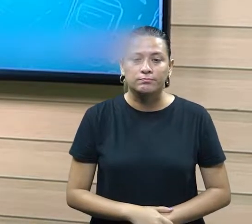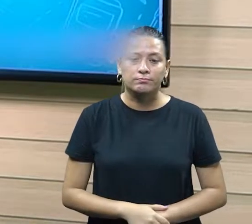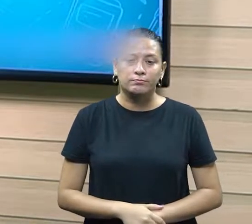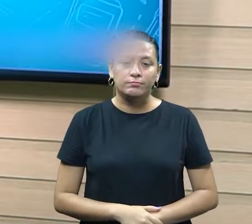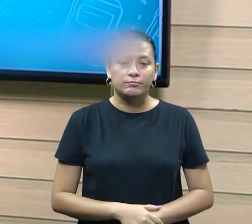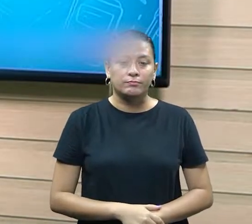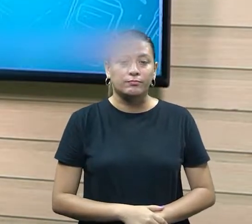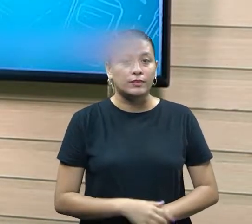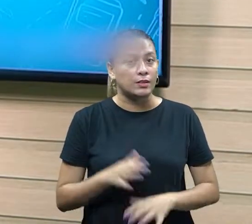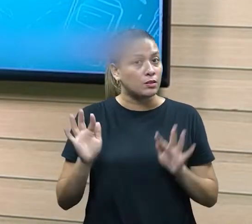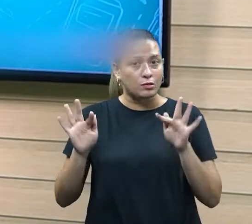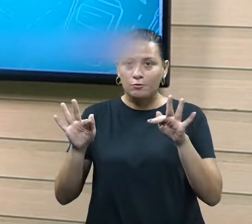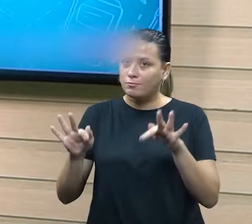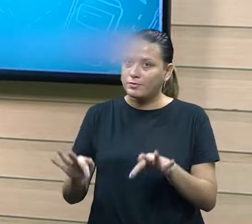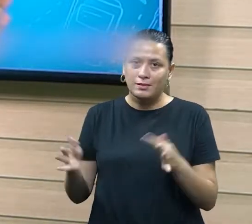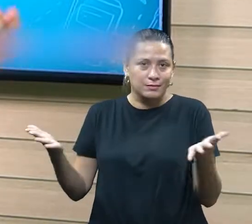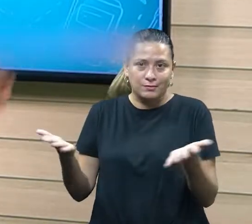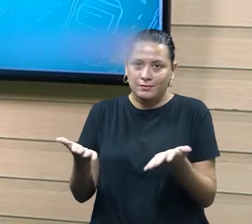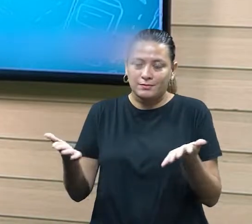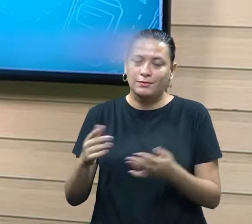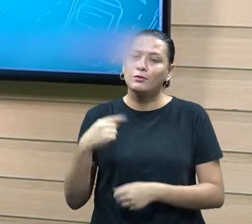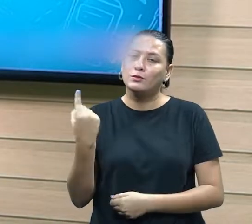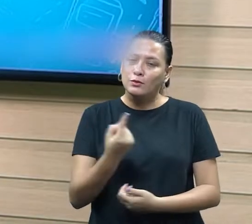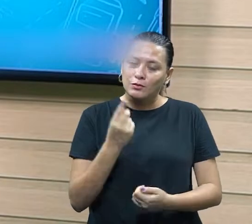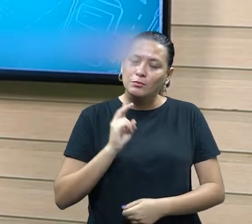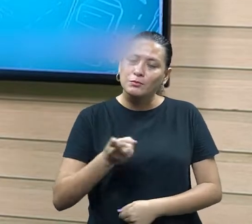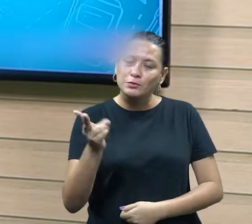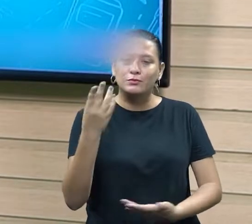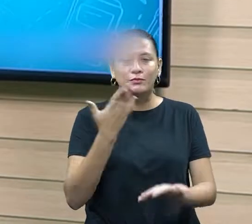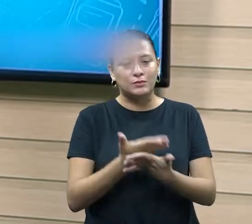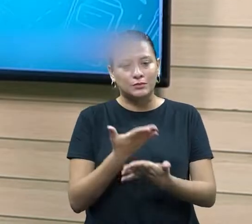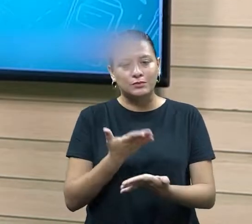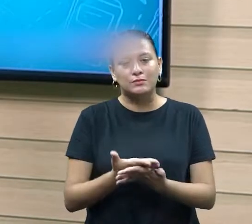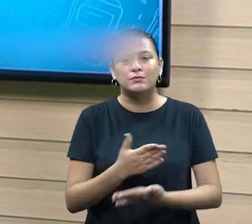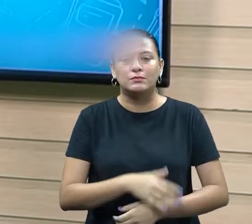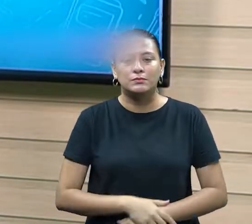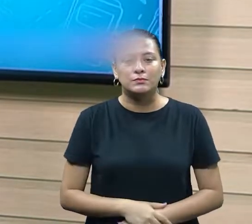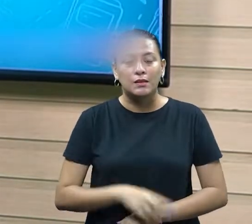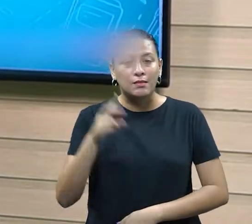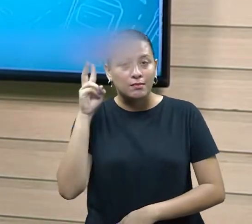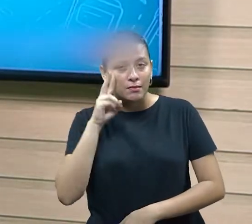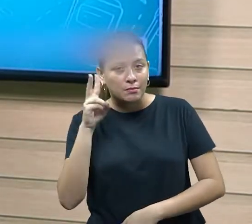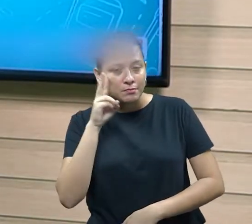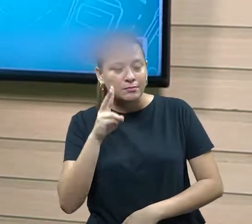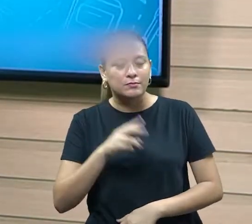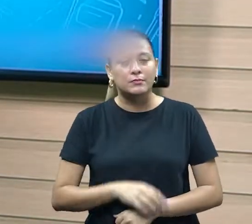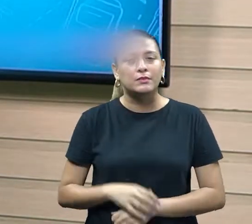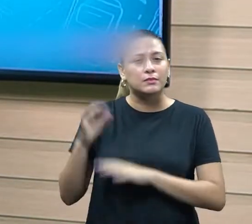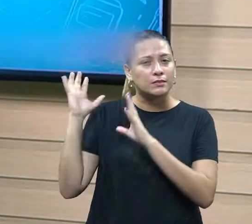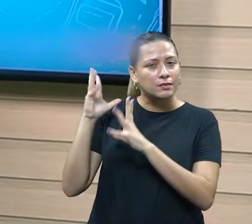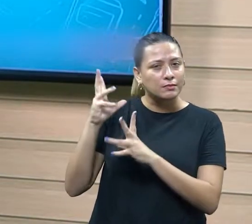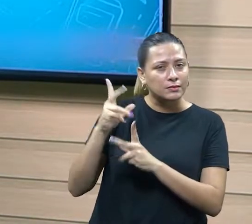entendido, né? E que esse processo não termina aqui. Vamos continuar estudando, revendo e